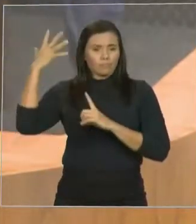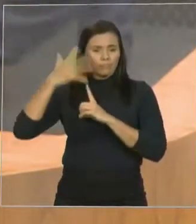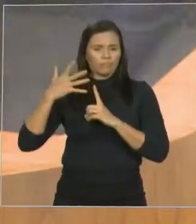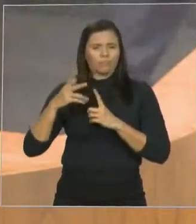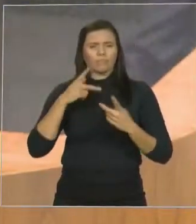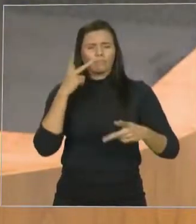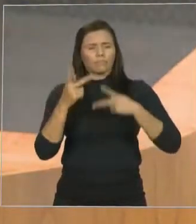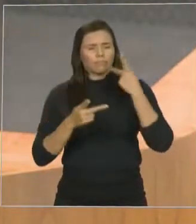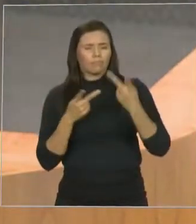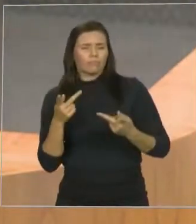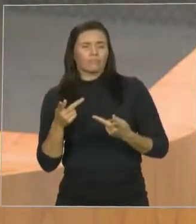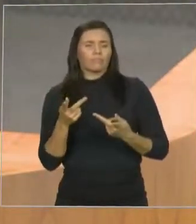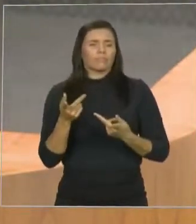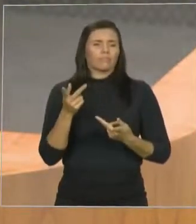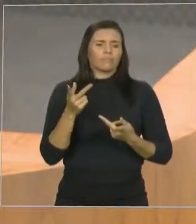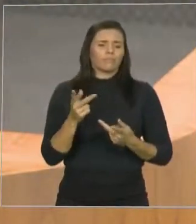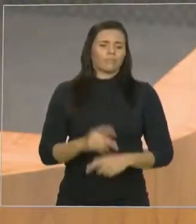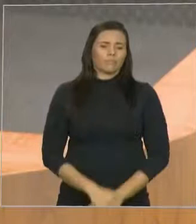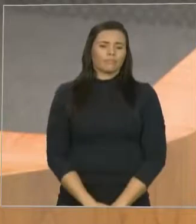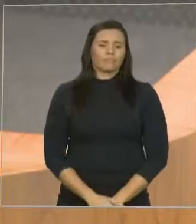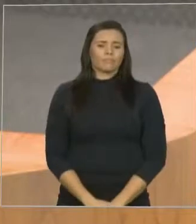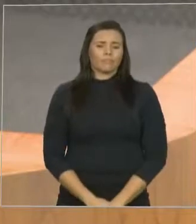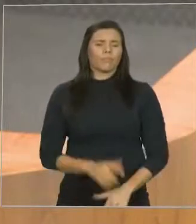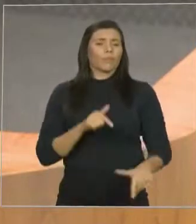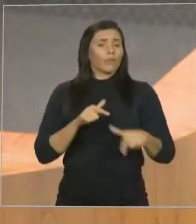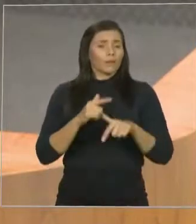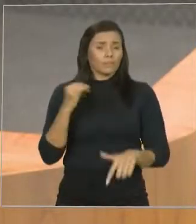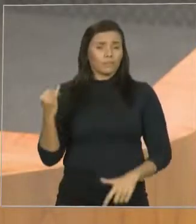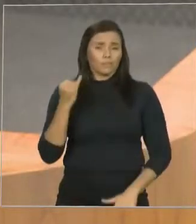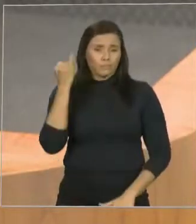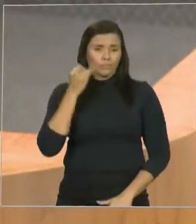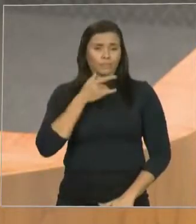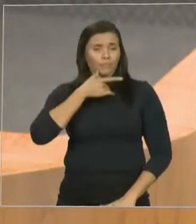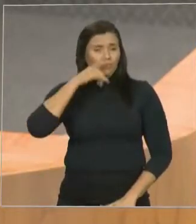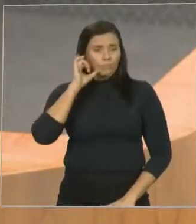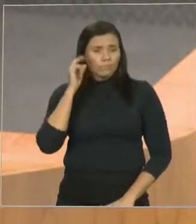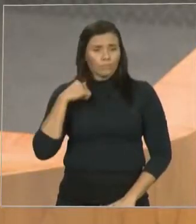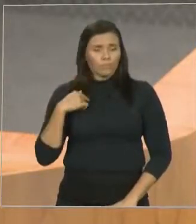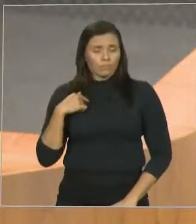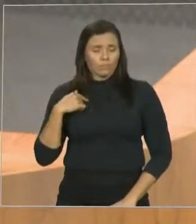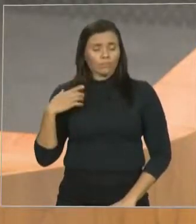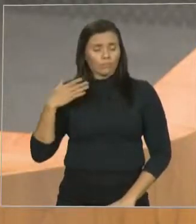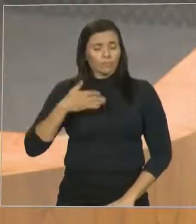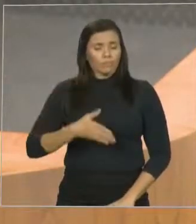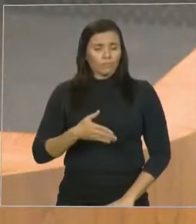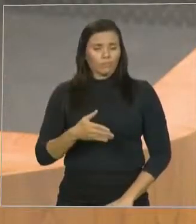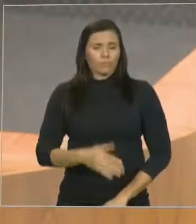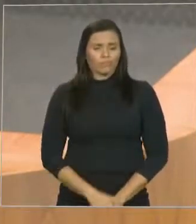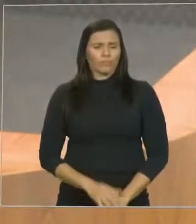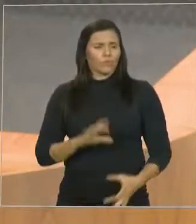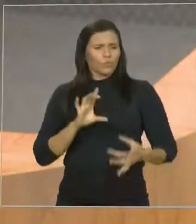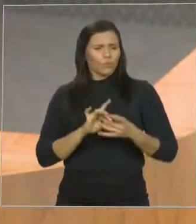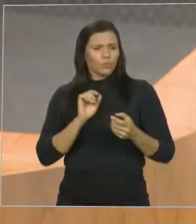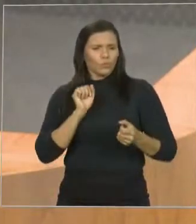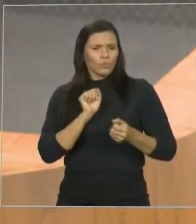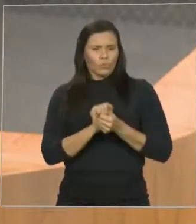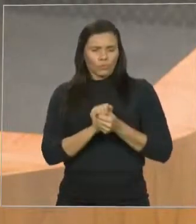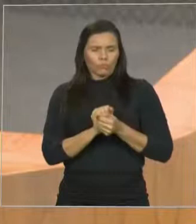importantes que acompanhamos ontem, junto ao governador Flavio Dino,